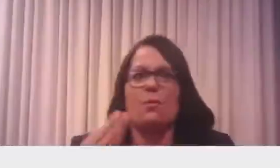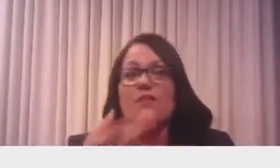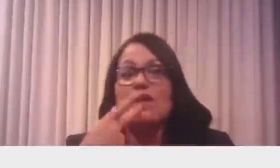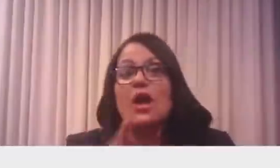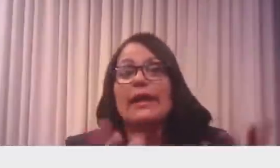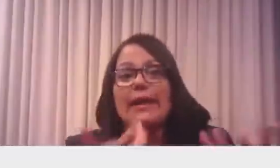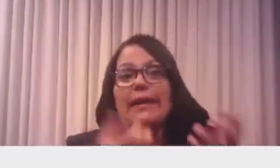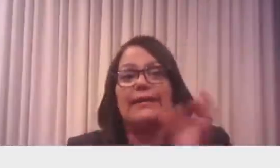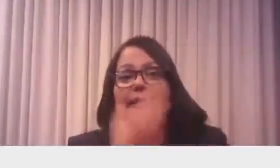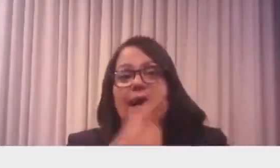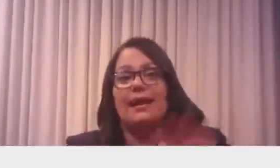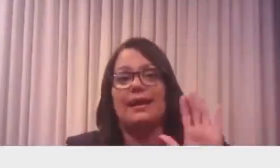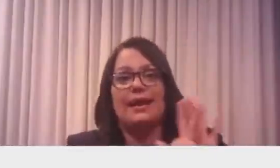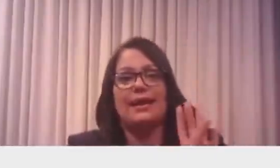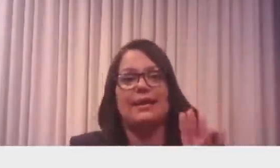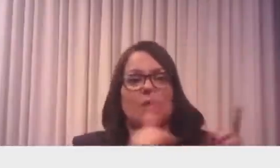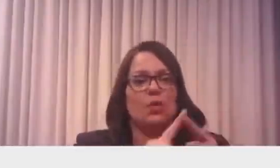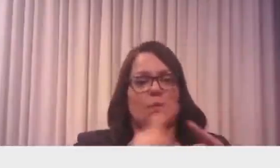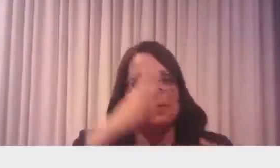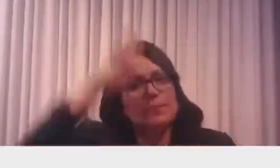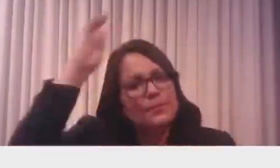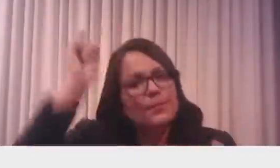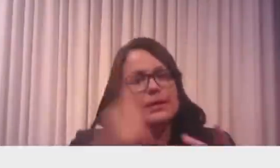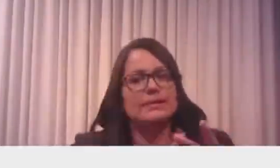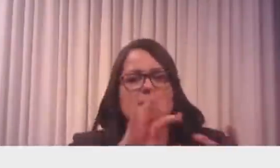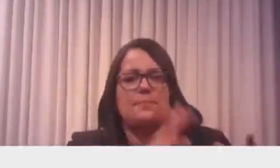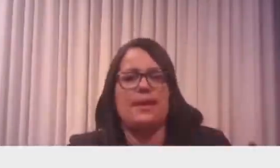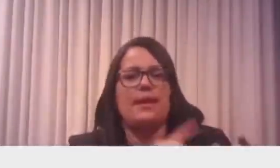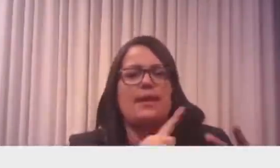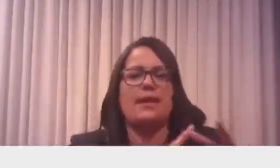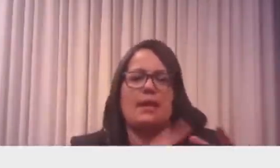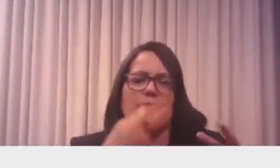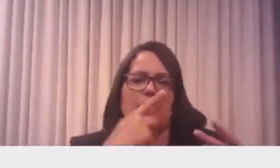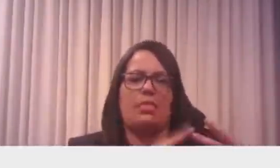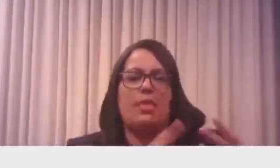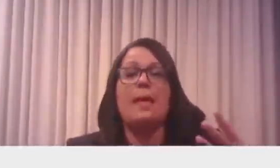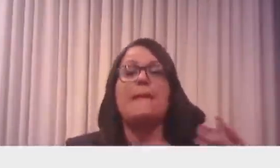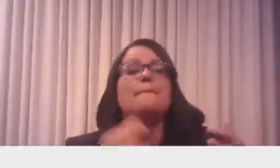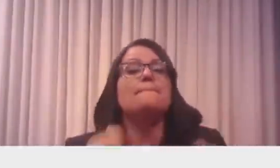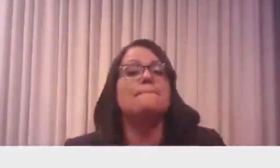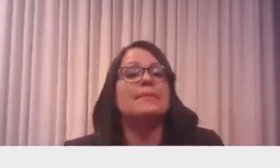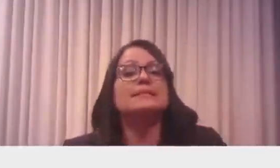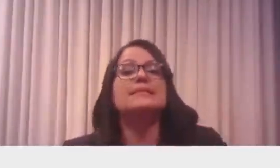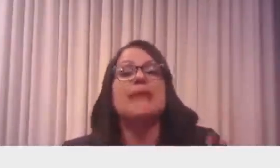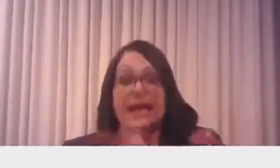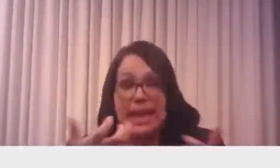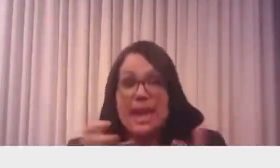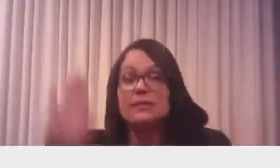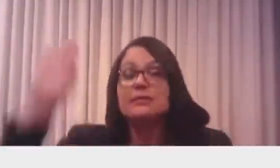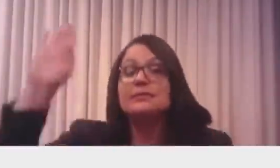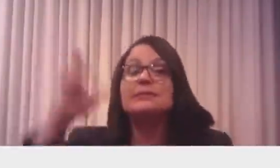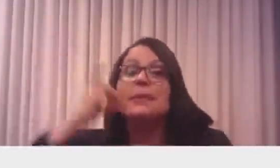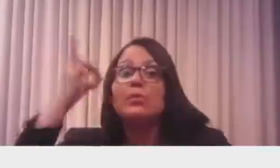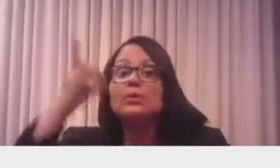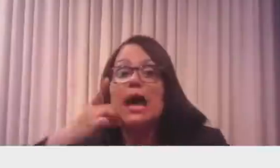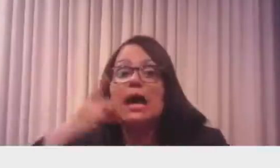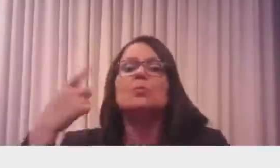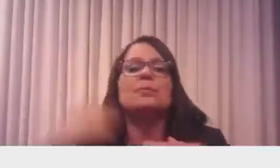É uma barbaridade. Eu vou vetar aqui, mas quem dá a palavra final não sou eu. Eu veto, o parlamento depois vai